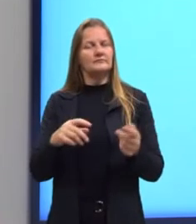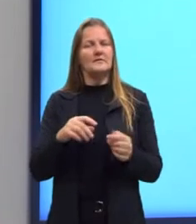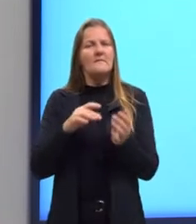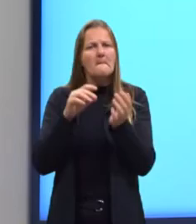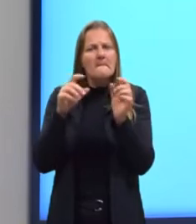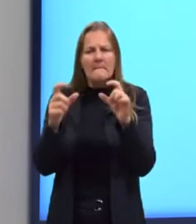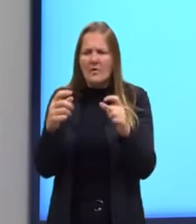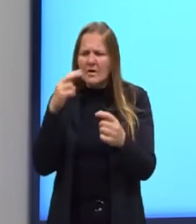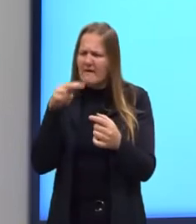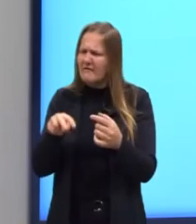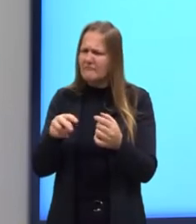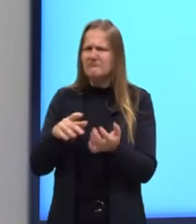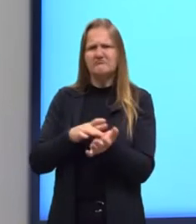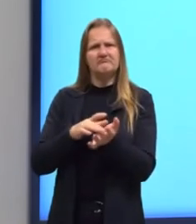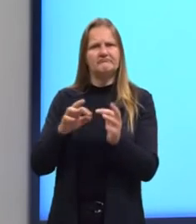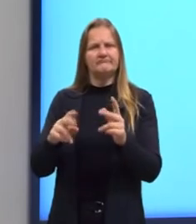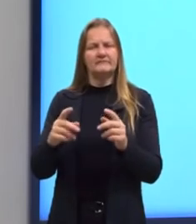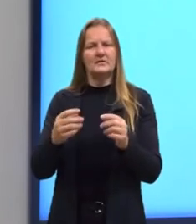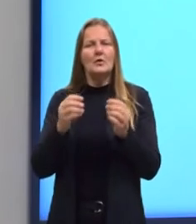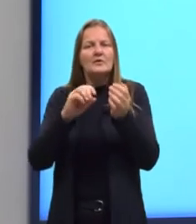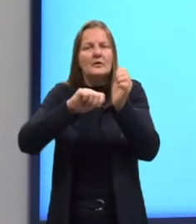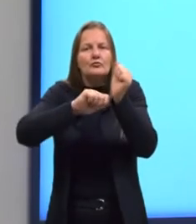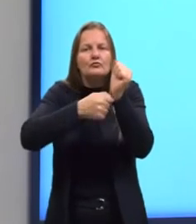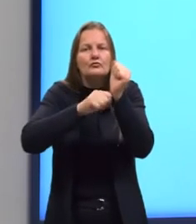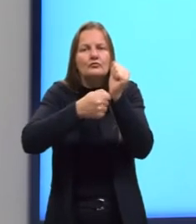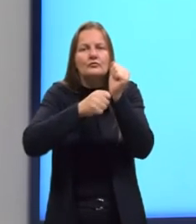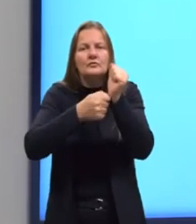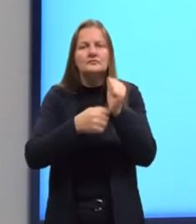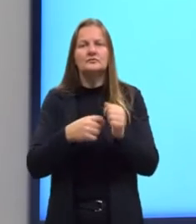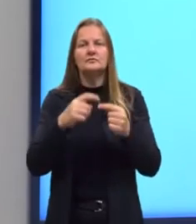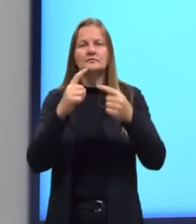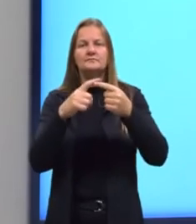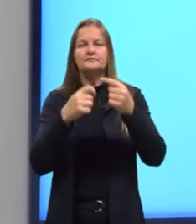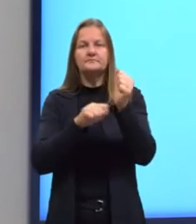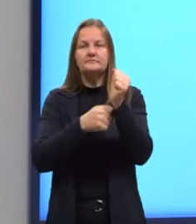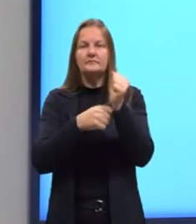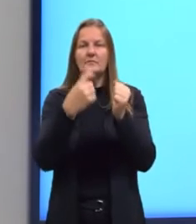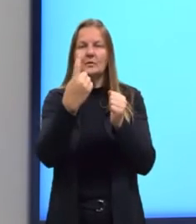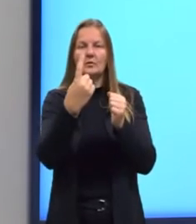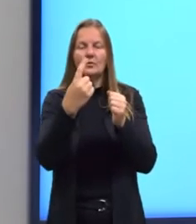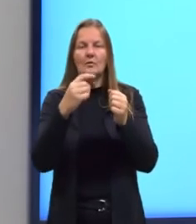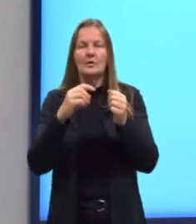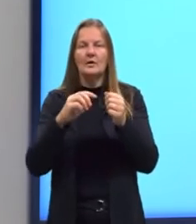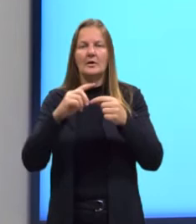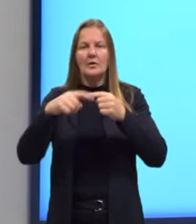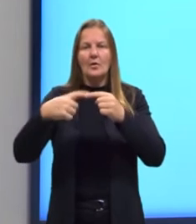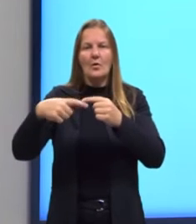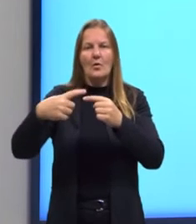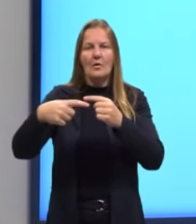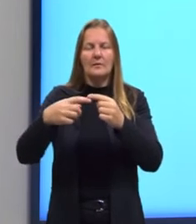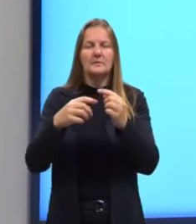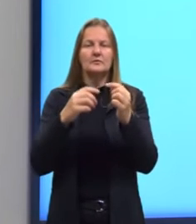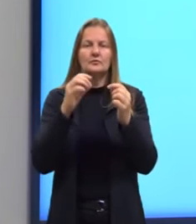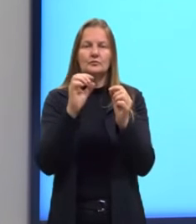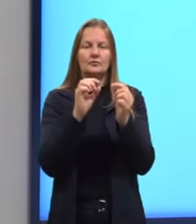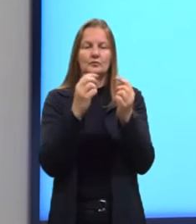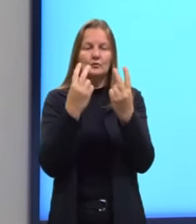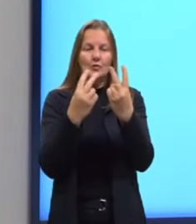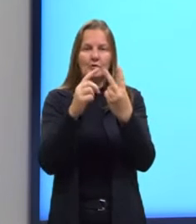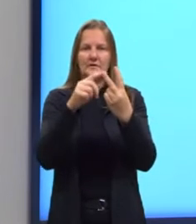-se uma codificação. Então, um para rolamento, dois para pastilha de freio,